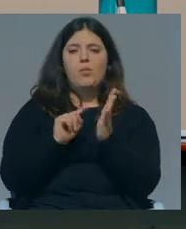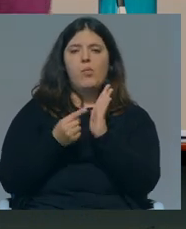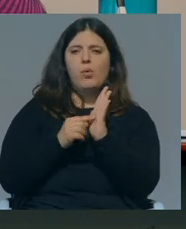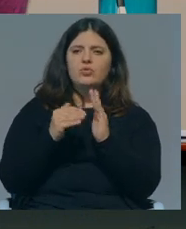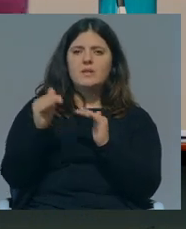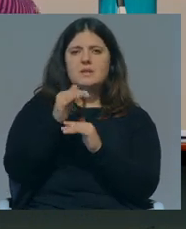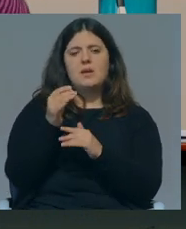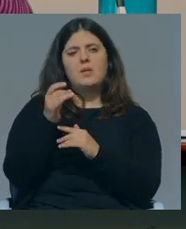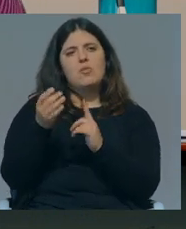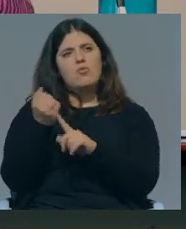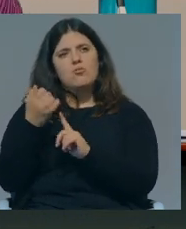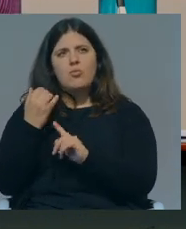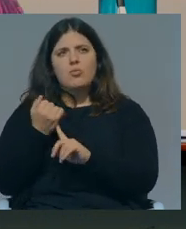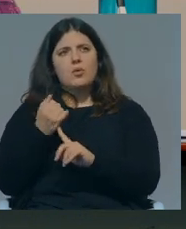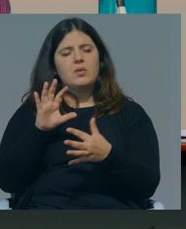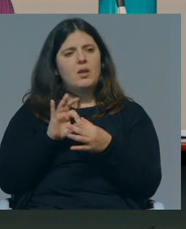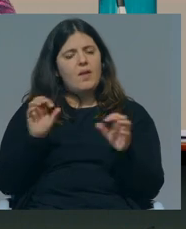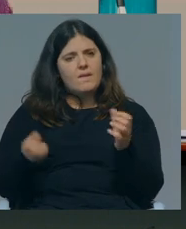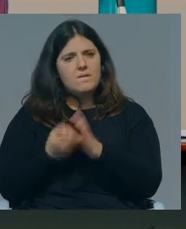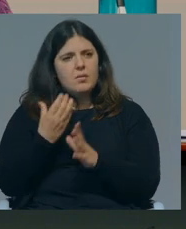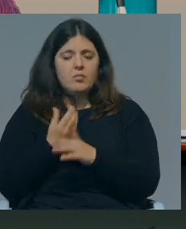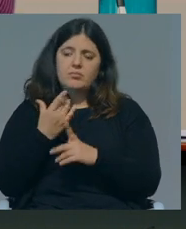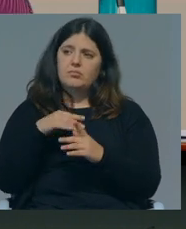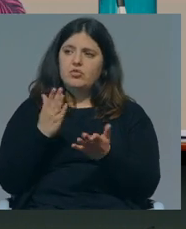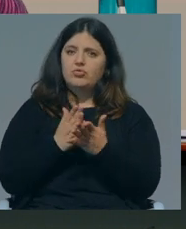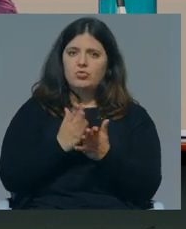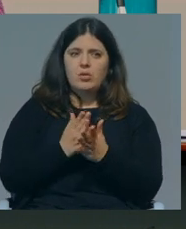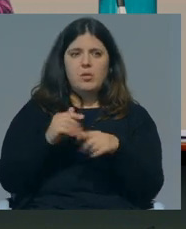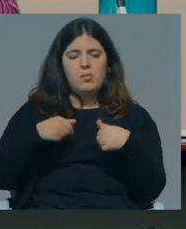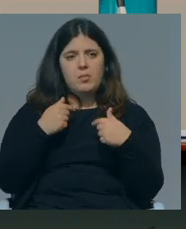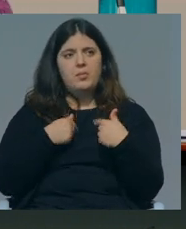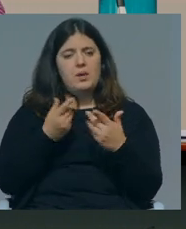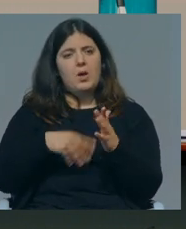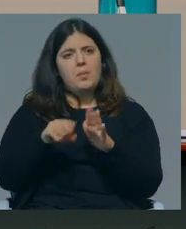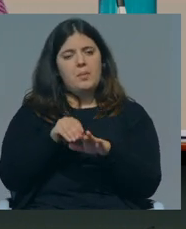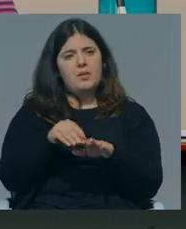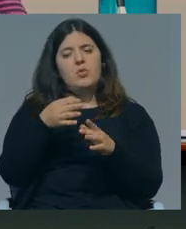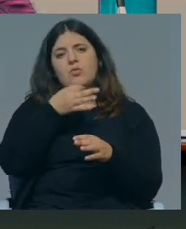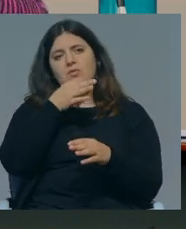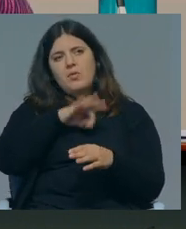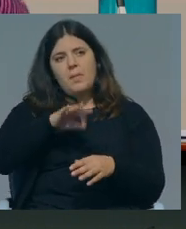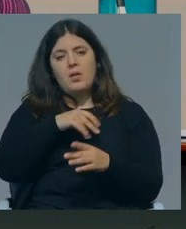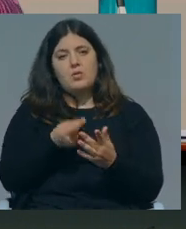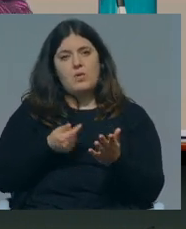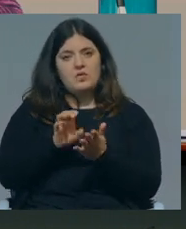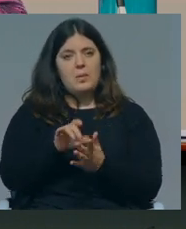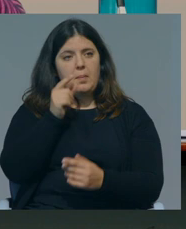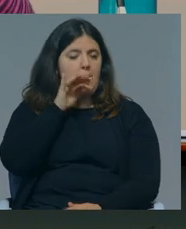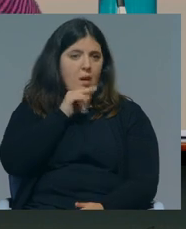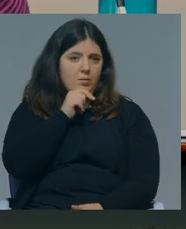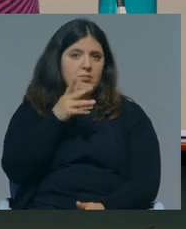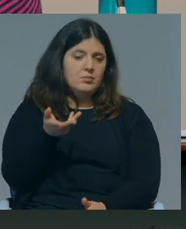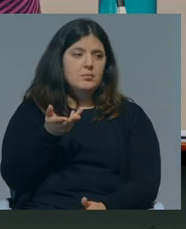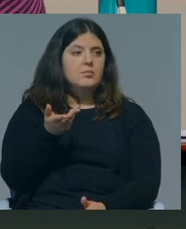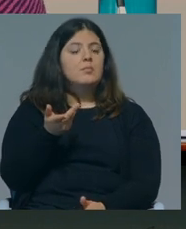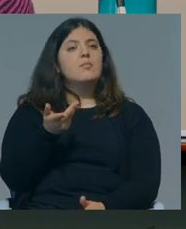acima em termos daquilo que consegue, é realmente uma questão de produtividade das escolas, a produtividade da escola é complementar aquilo que as famílias, ao investimento parental e esse investimento